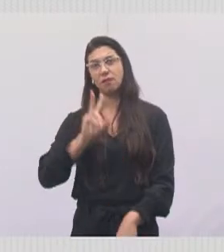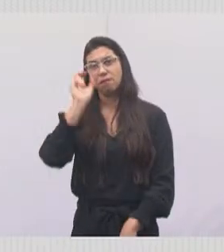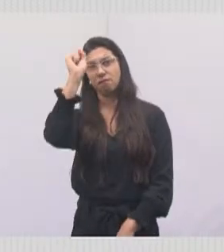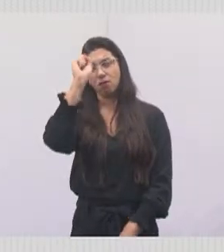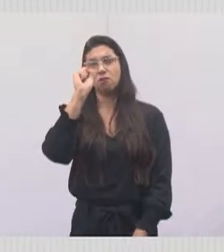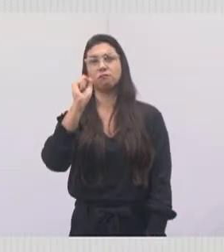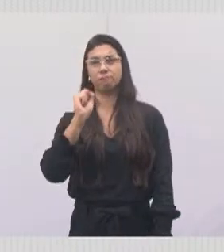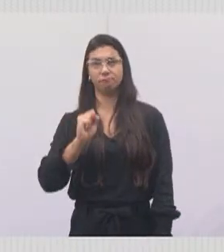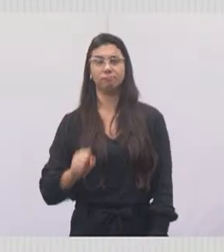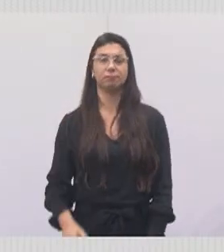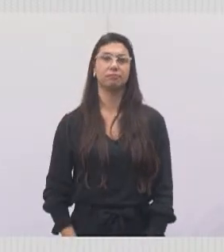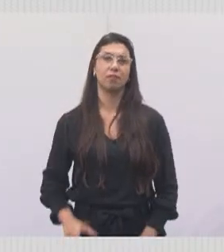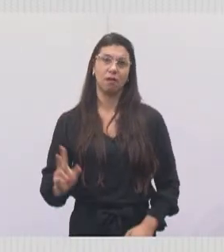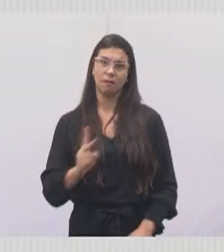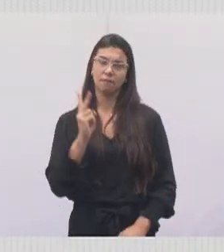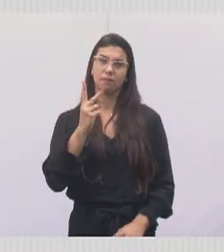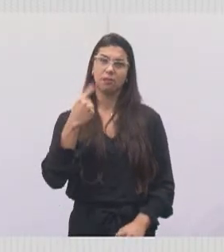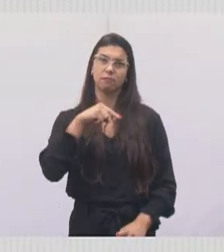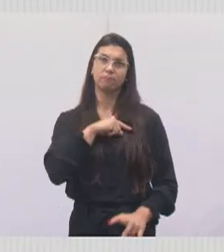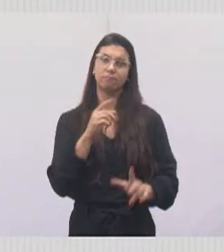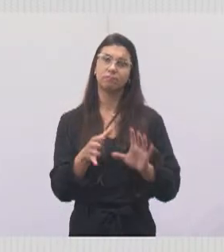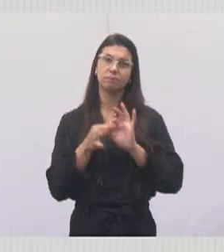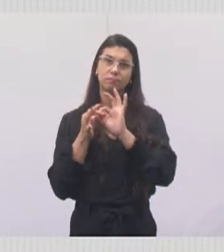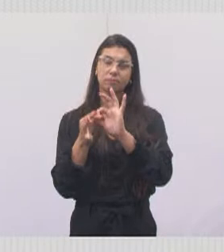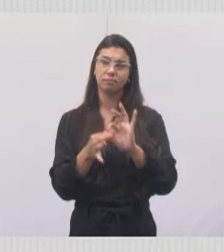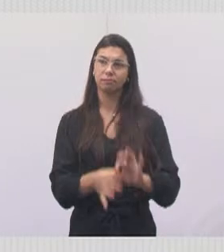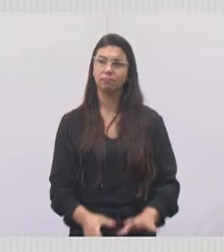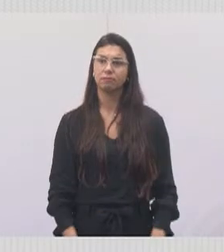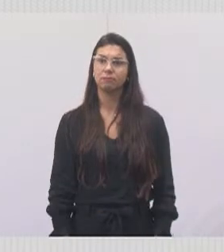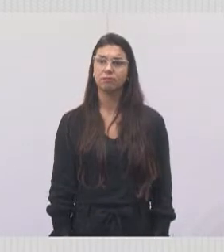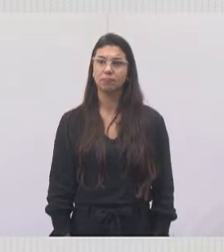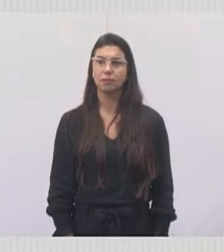luta, e só a luta muda a vida. Próxima foto, por favor.